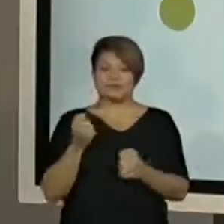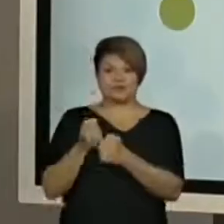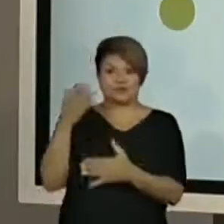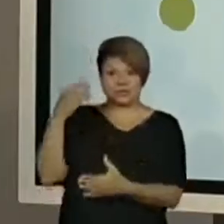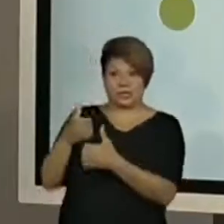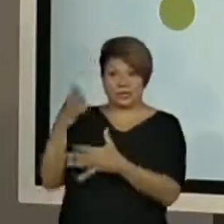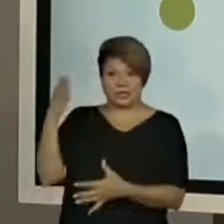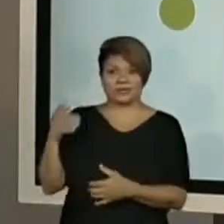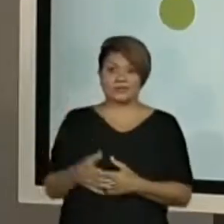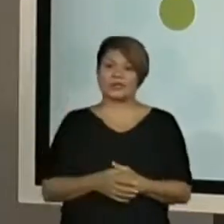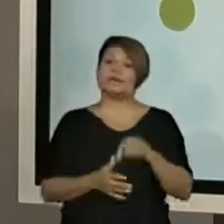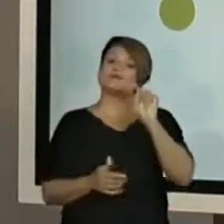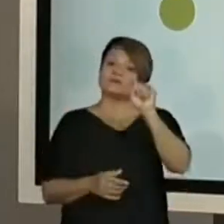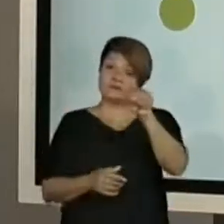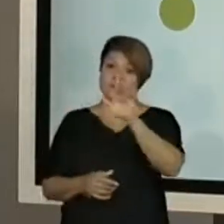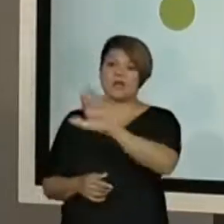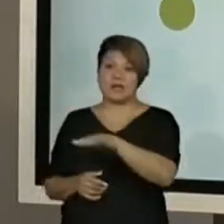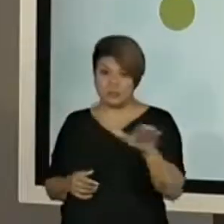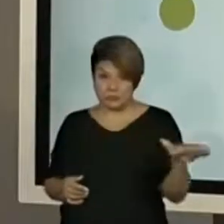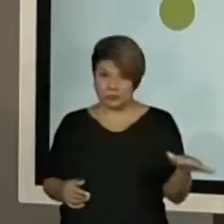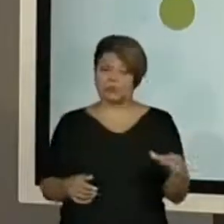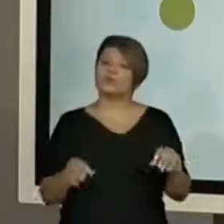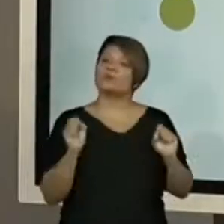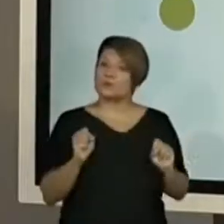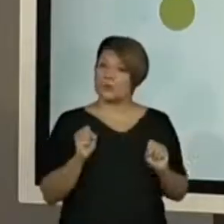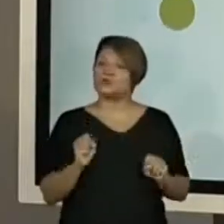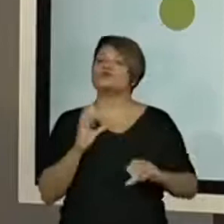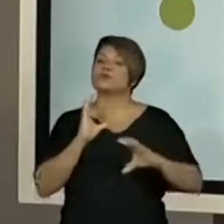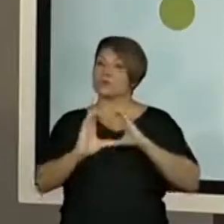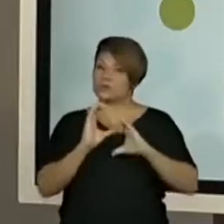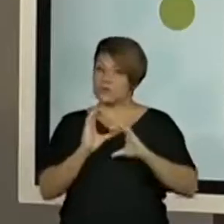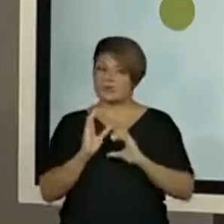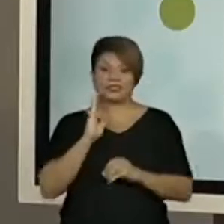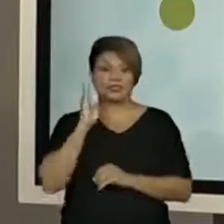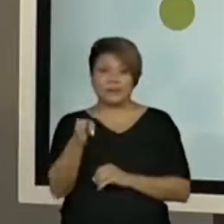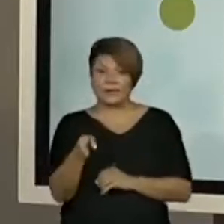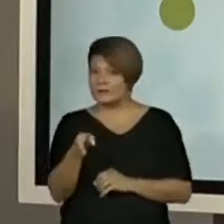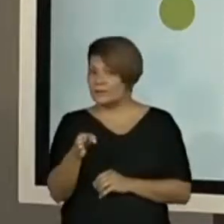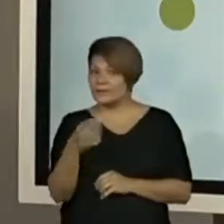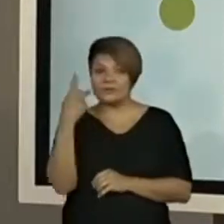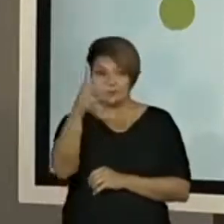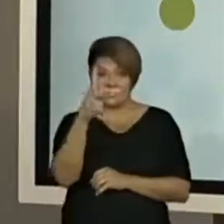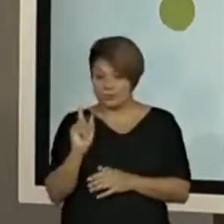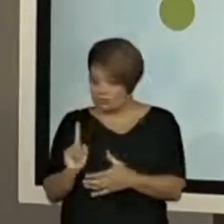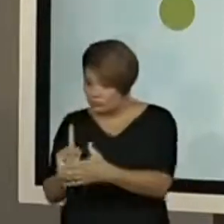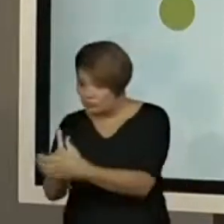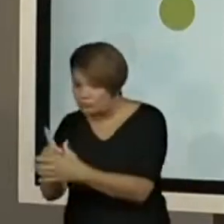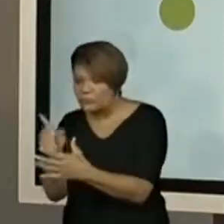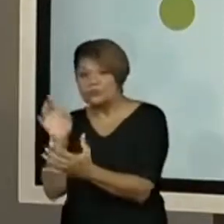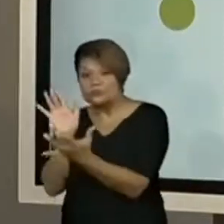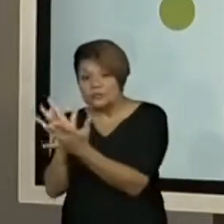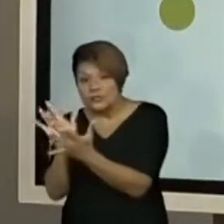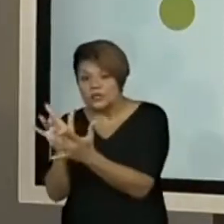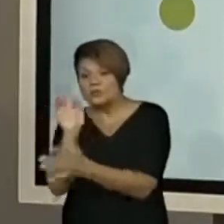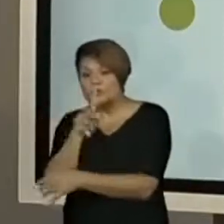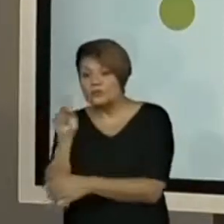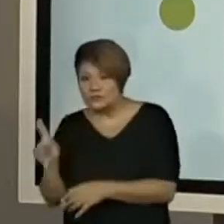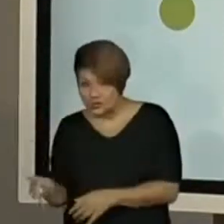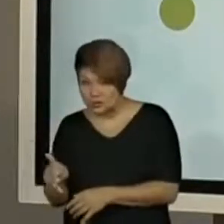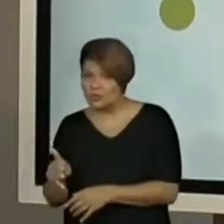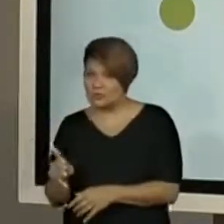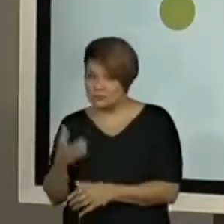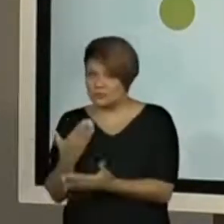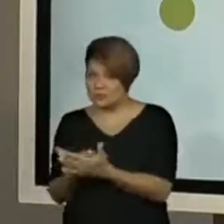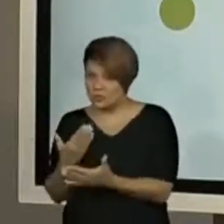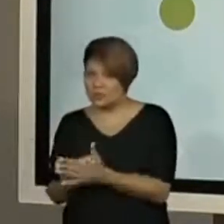Então, vocês, alunos, vão se comunicar diretamente com o seu professor aí da sua escola no chat por ano e